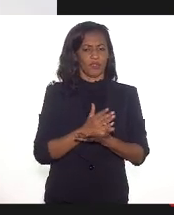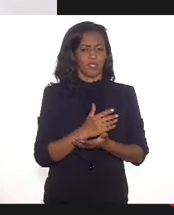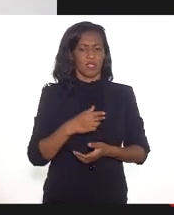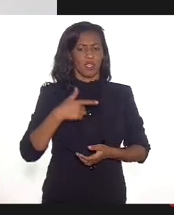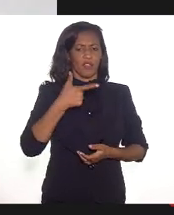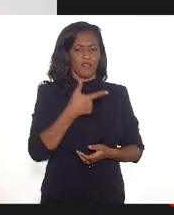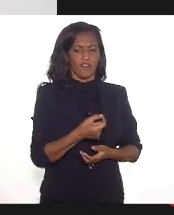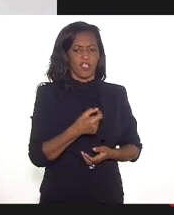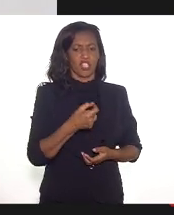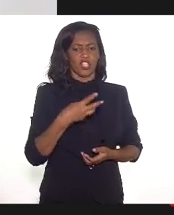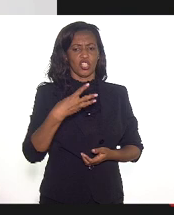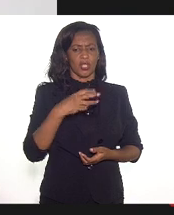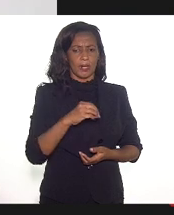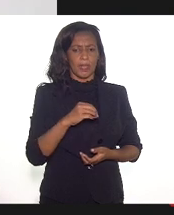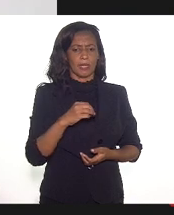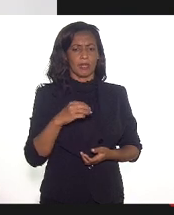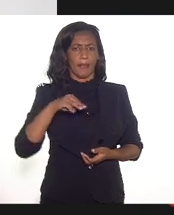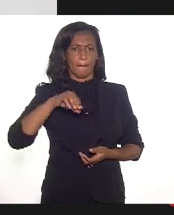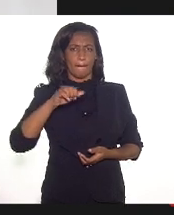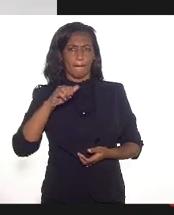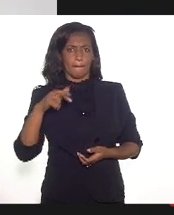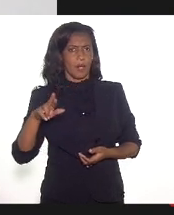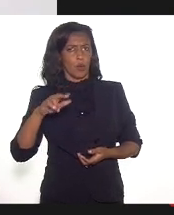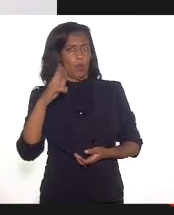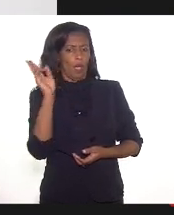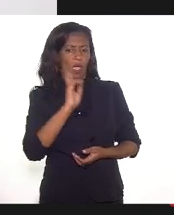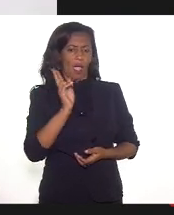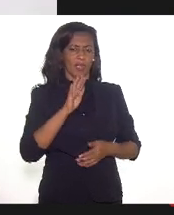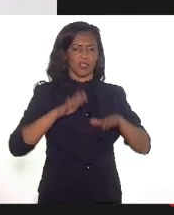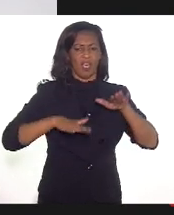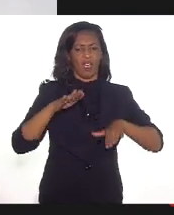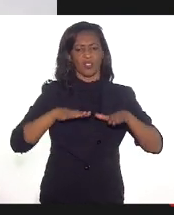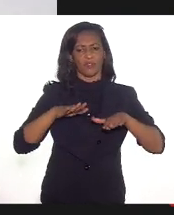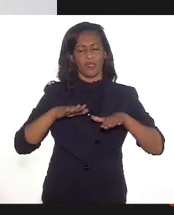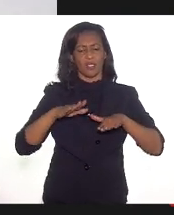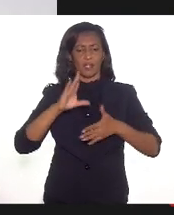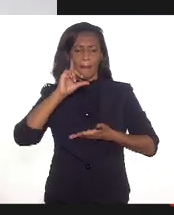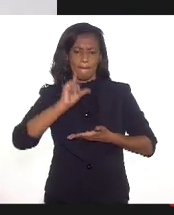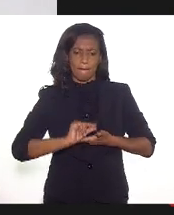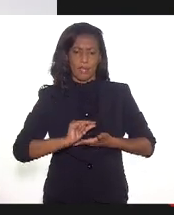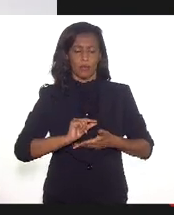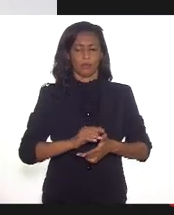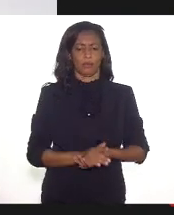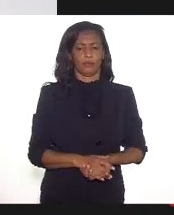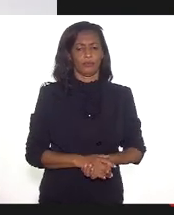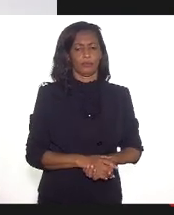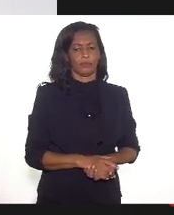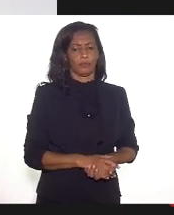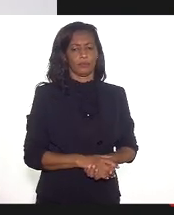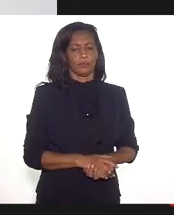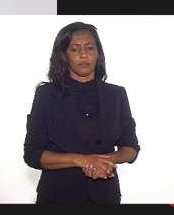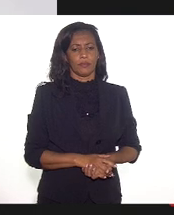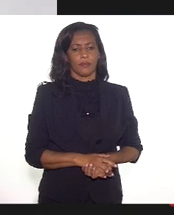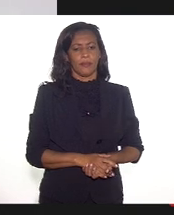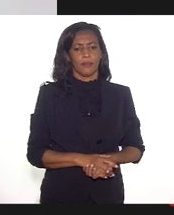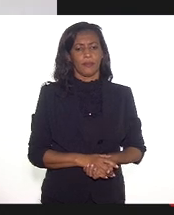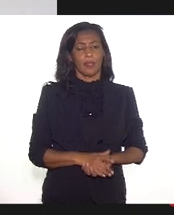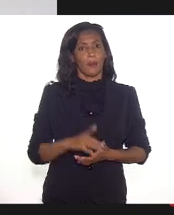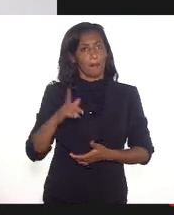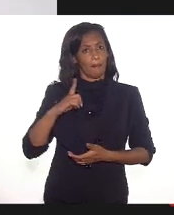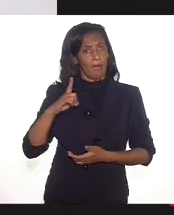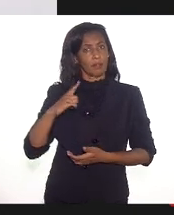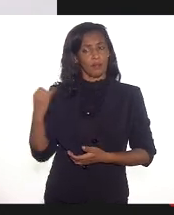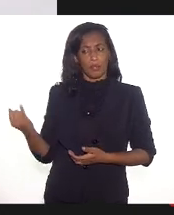30 mil reais, ou às vezes até muito menos do que isso, passam a ter um papel